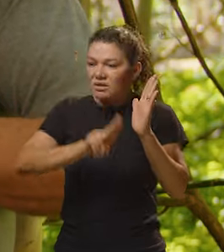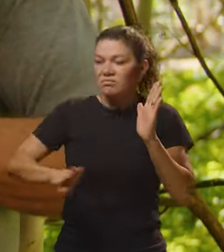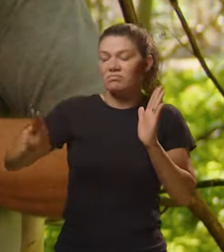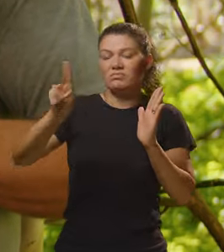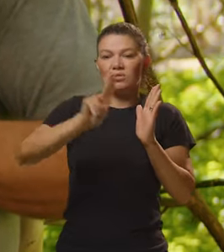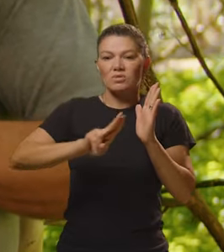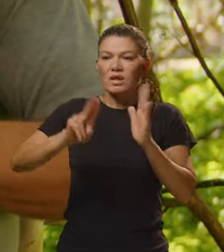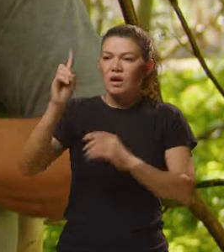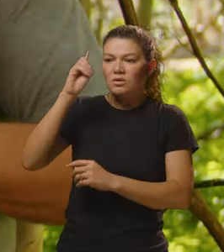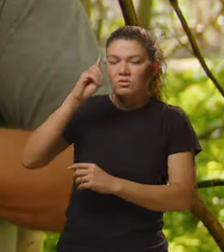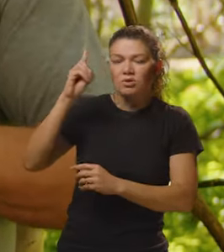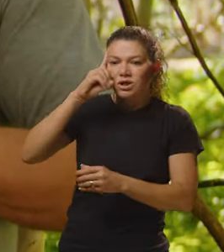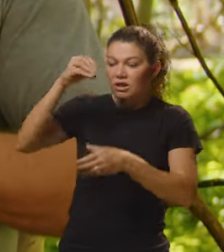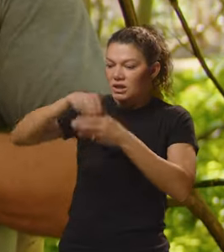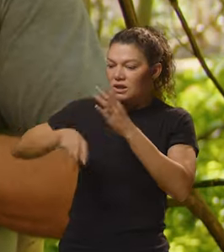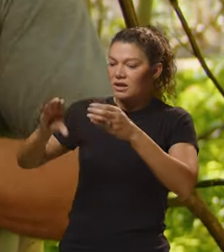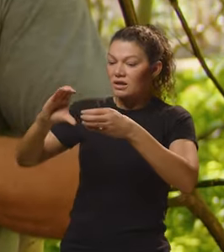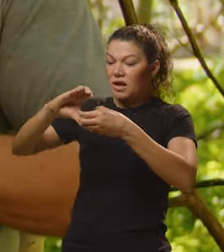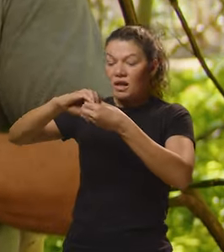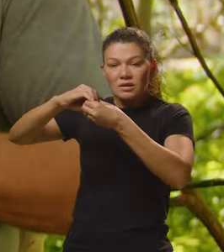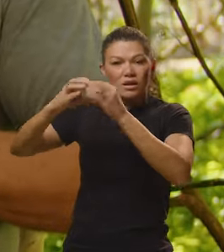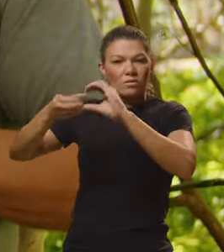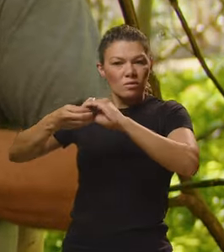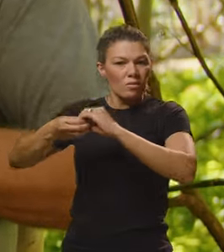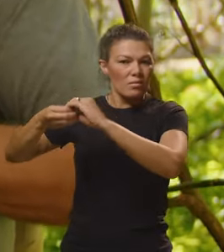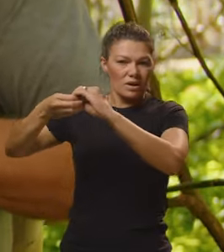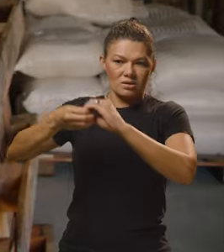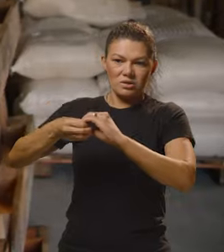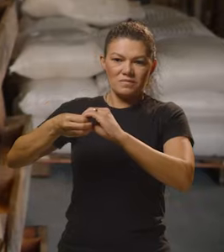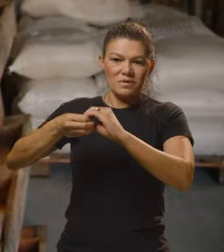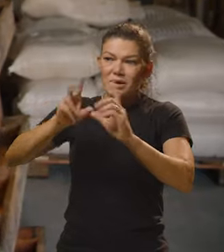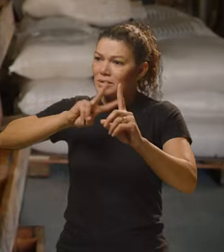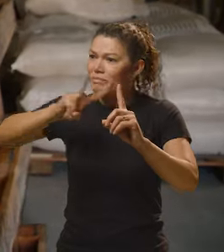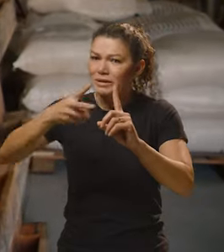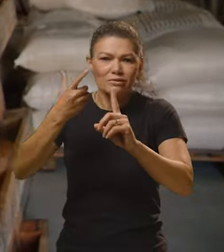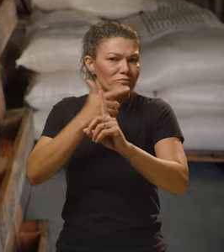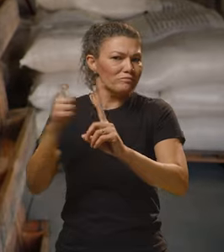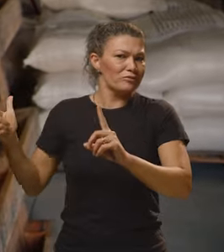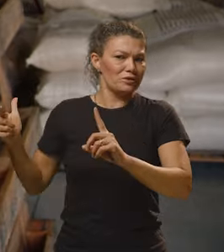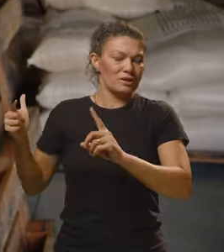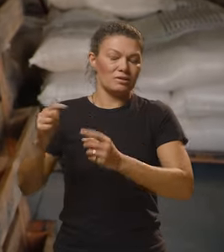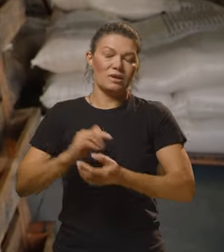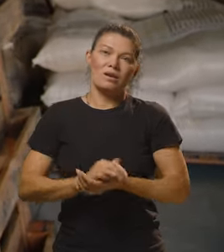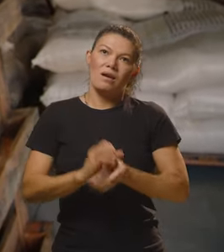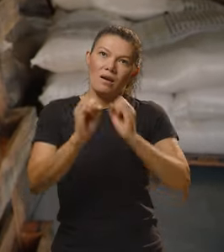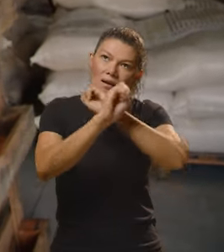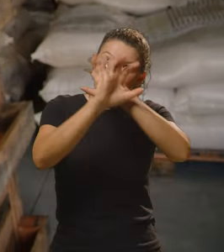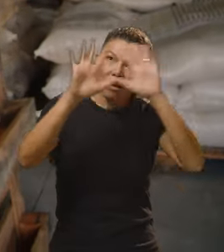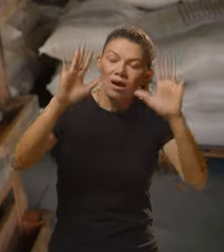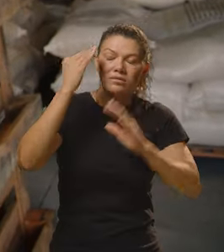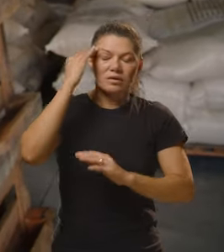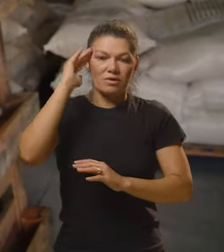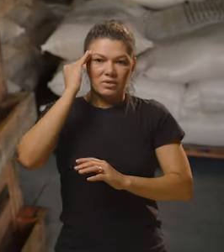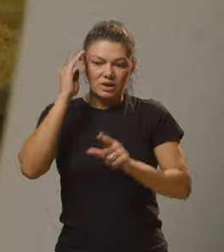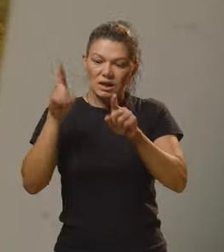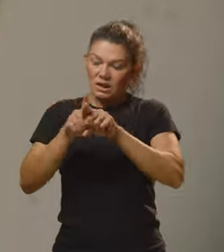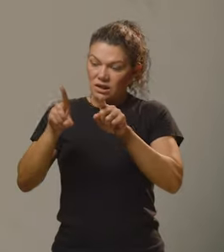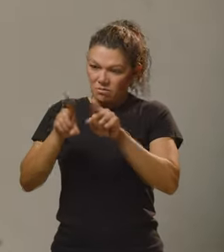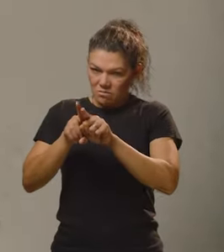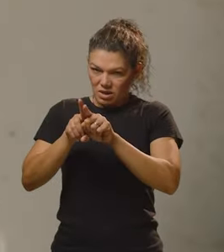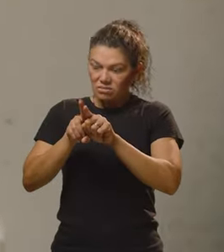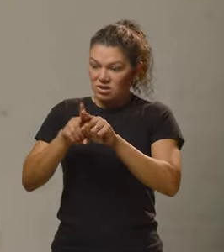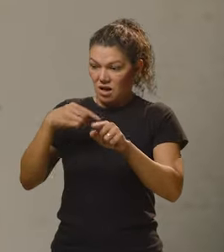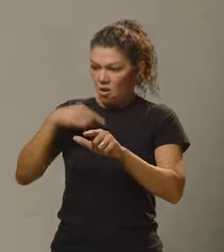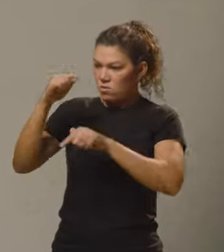aplicação no dia a dia da cooperativa. Eu não tinha tanta expectativa assim. Claro que eu entendo que também o